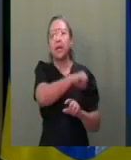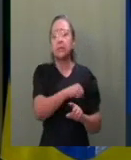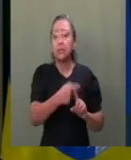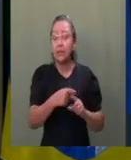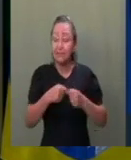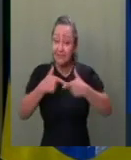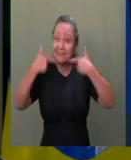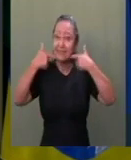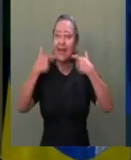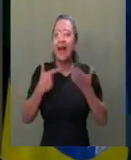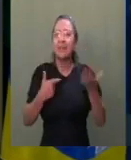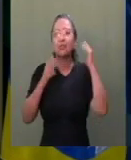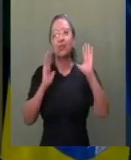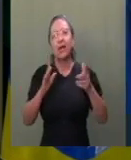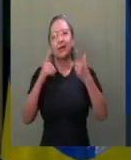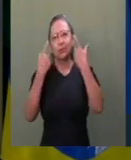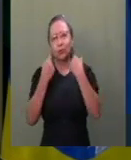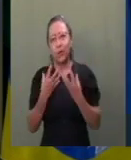porque já chorei demais.